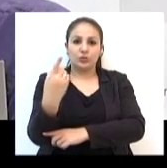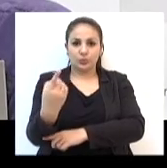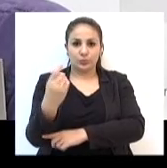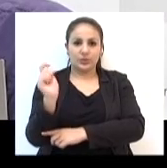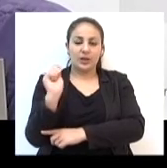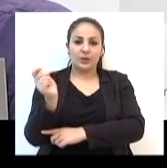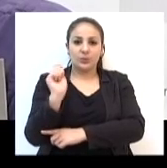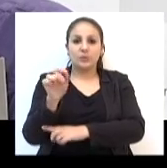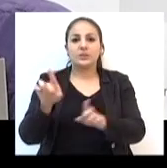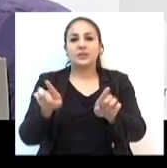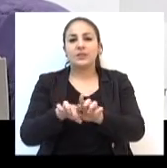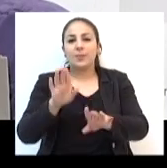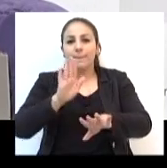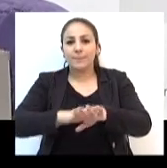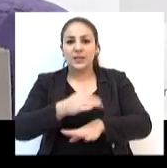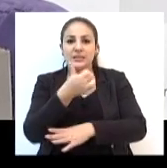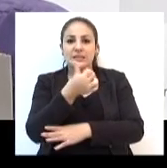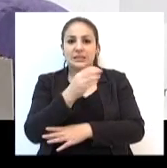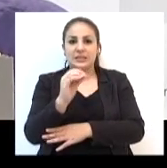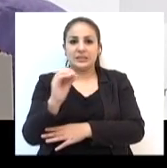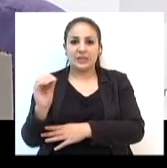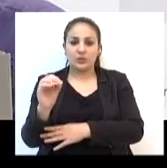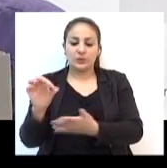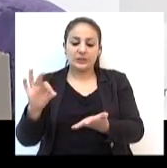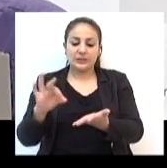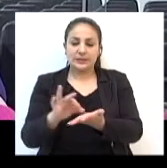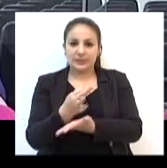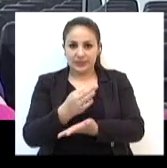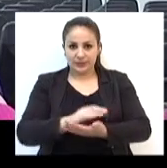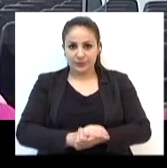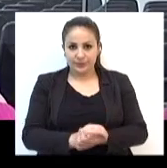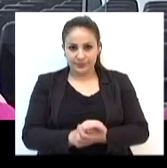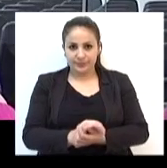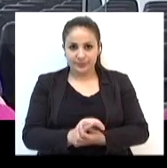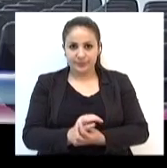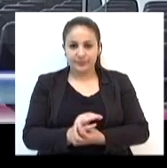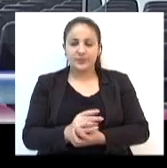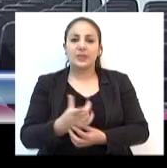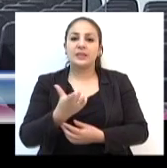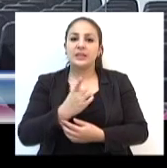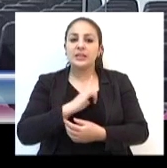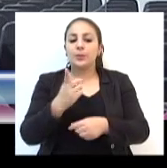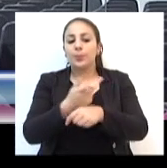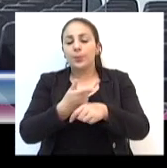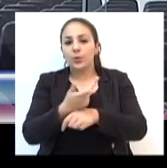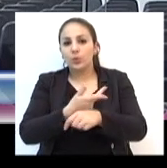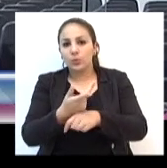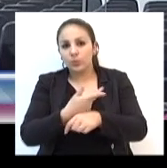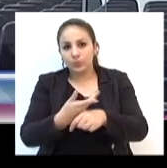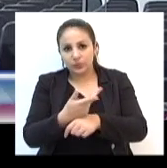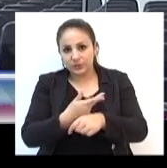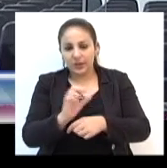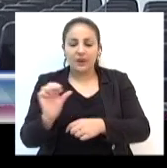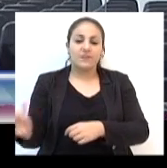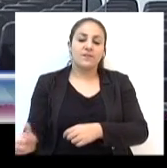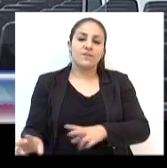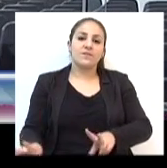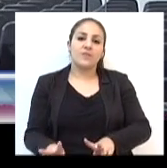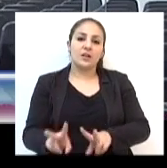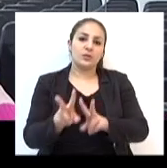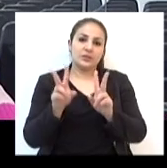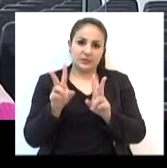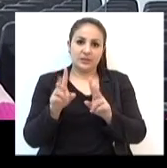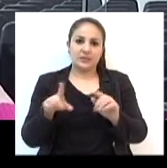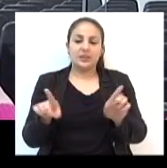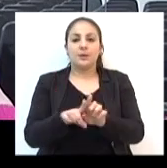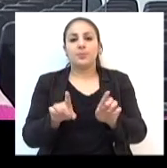e contou com mais de 600 inscritos. Ele procura buscar e valorizar pessoas que